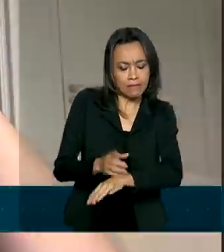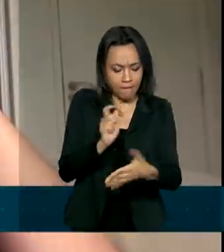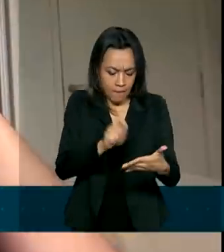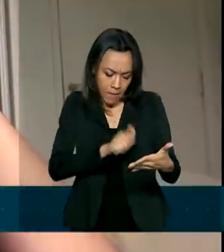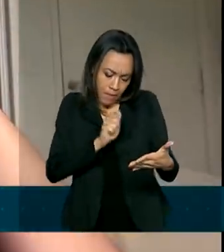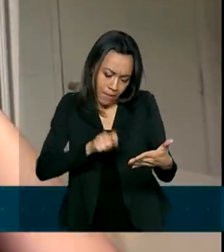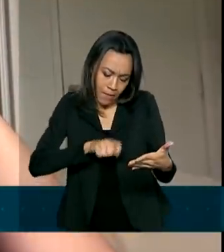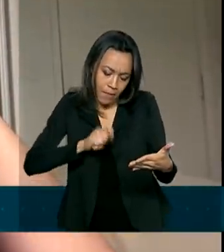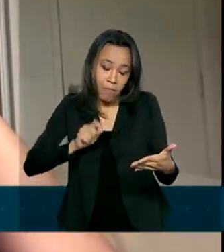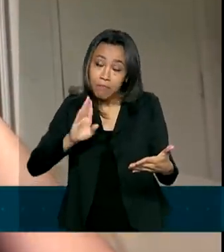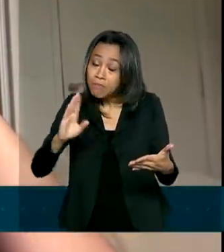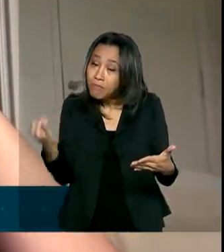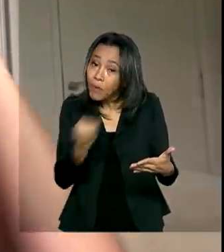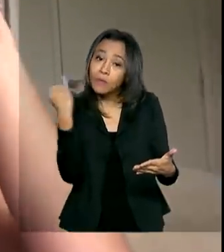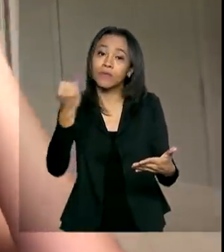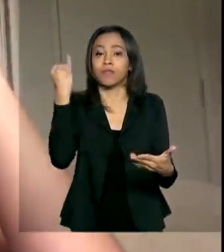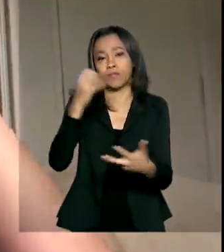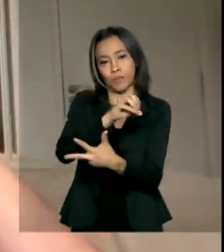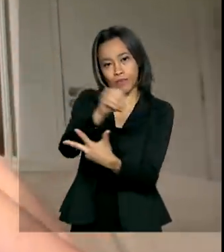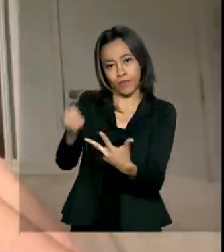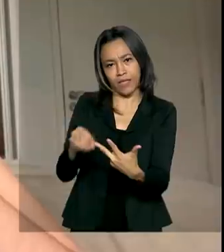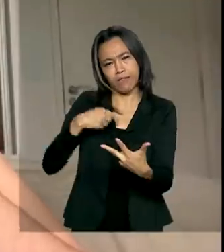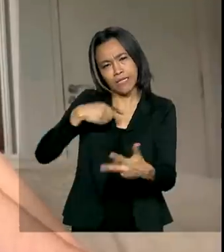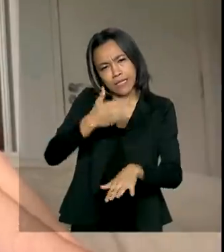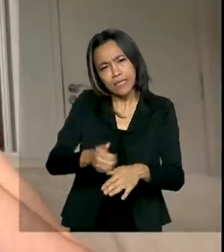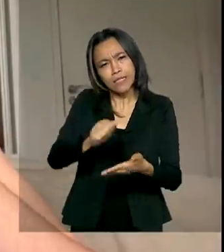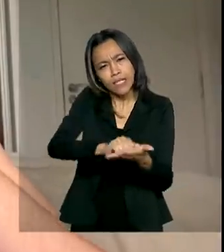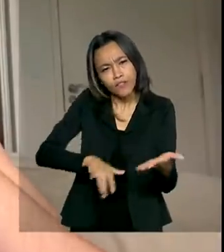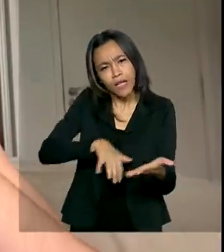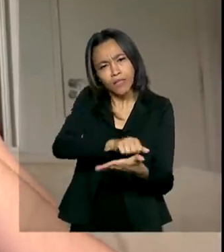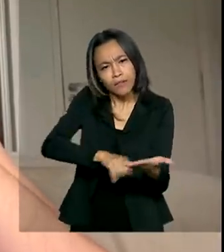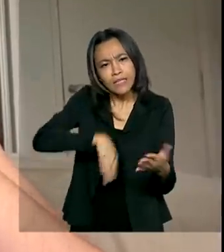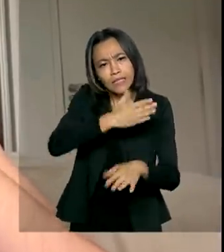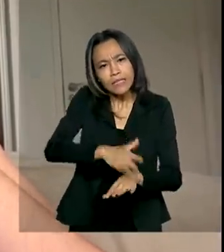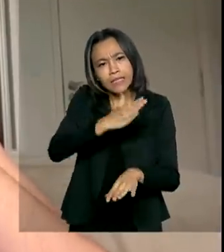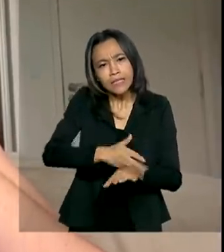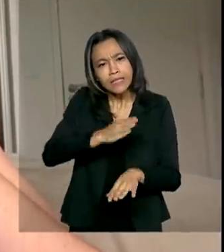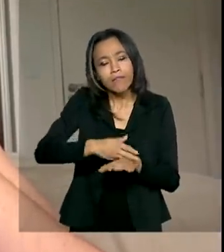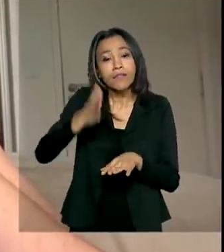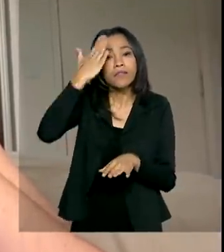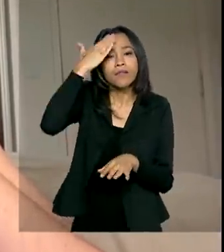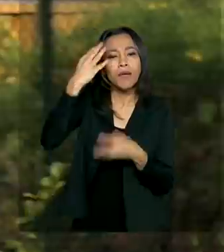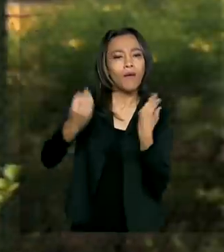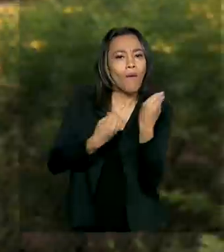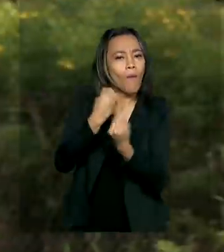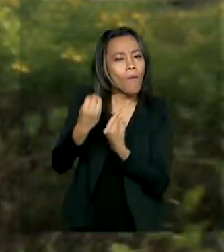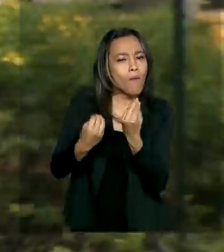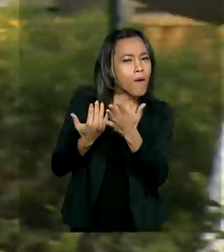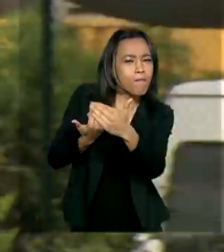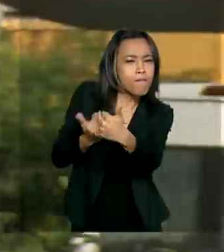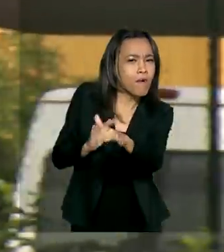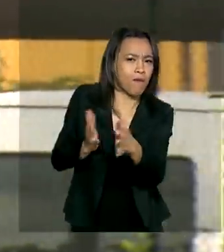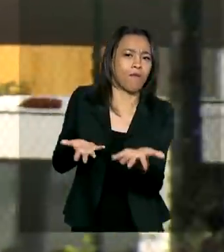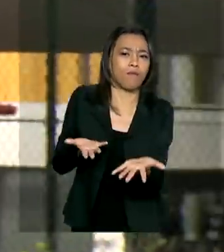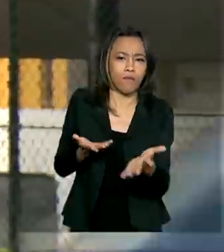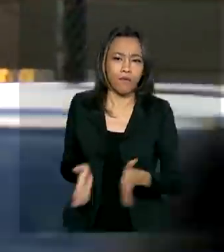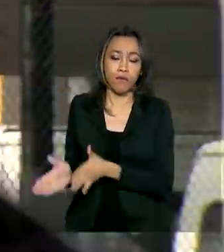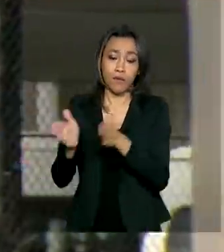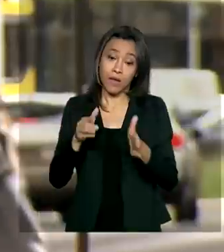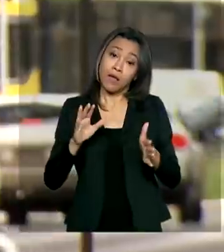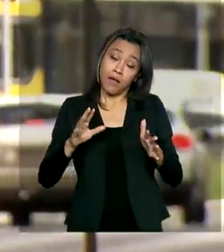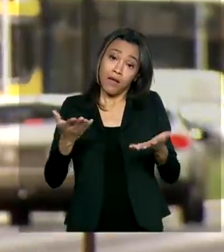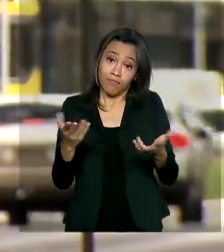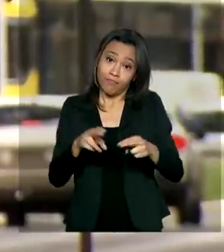no Enem. Se você faz os exercícios, você acaba entendendo como funciona a prova. Apesar da pandemia da